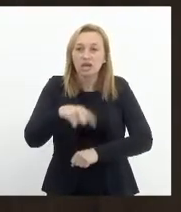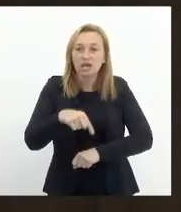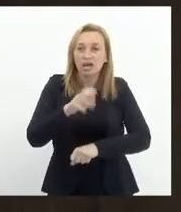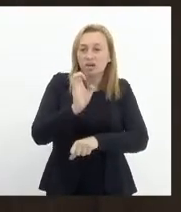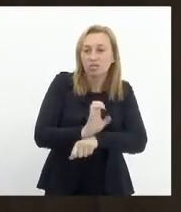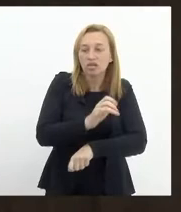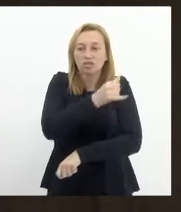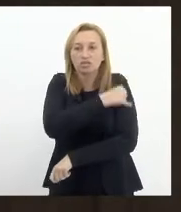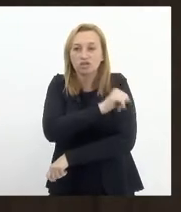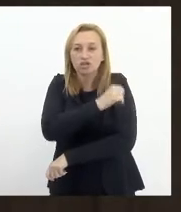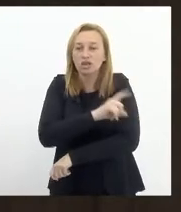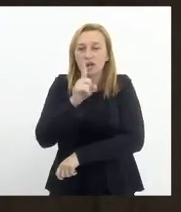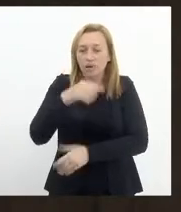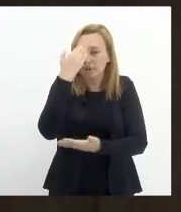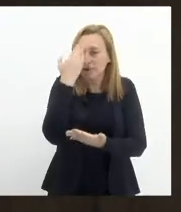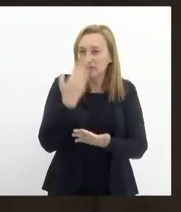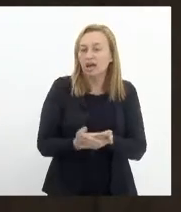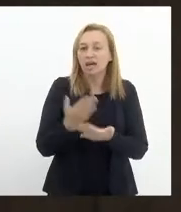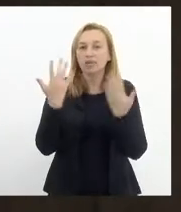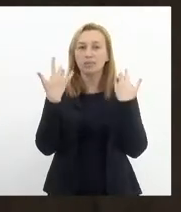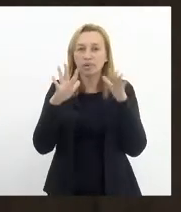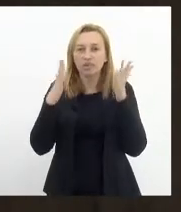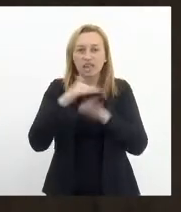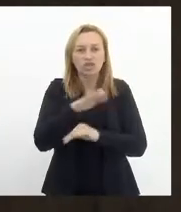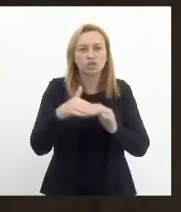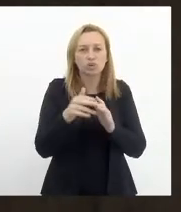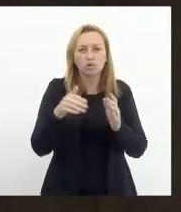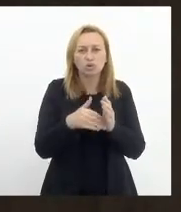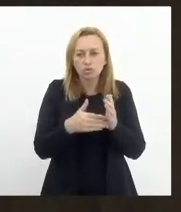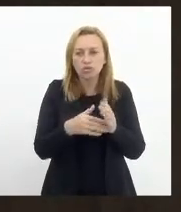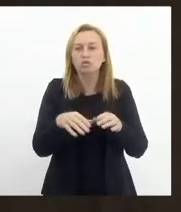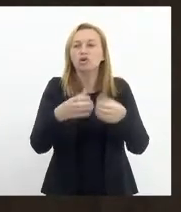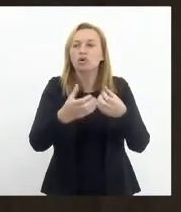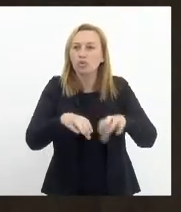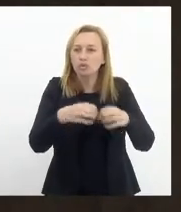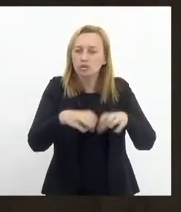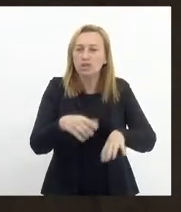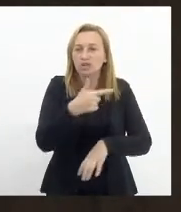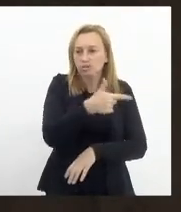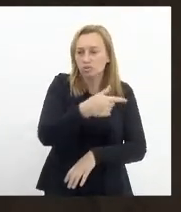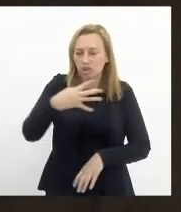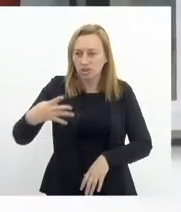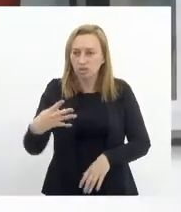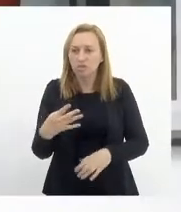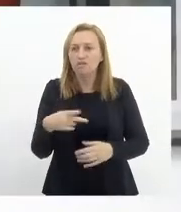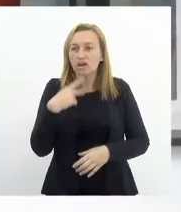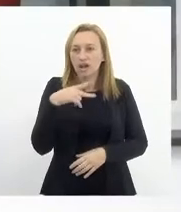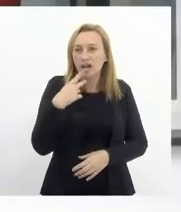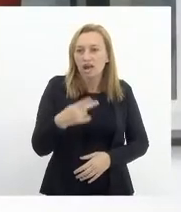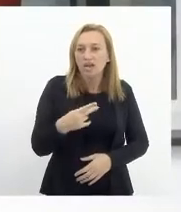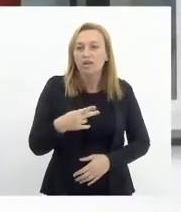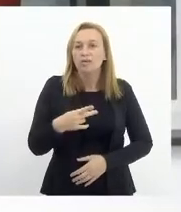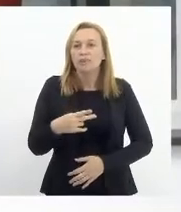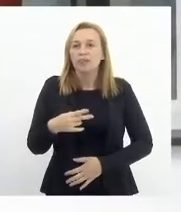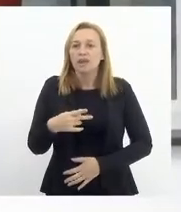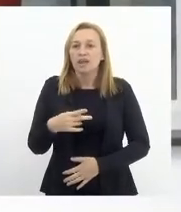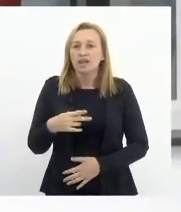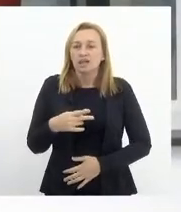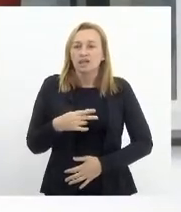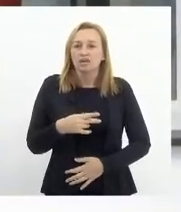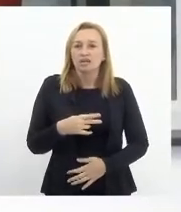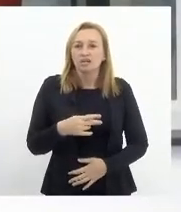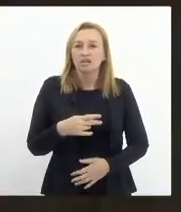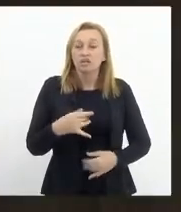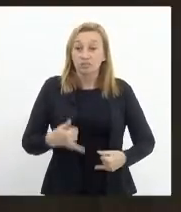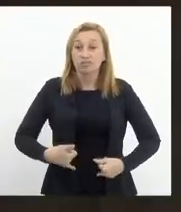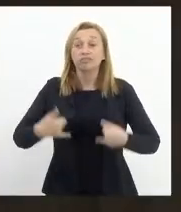Então, quero saudar a todos os concursados CFSD 2014, dizer que é uma questão de honra para esse